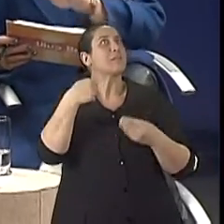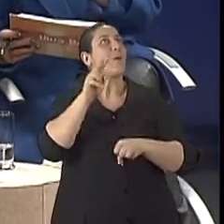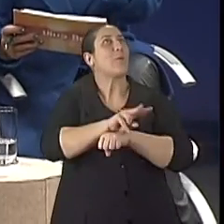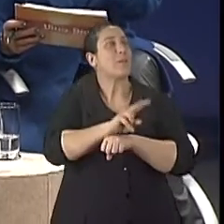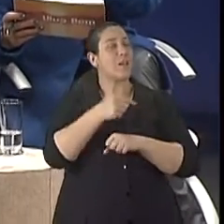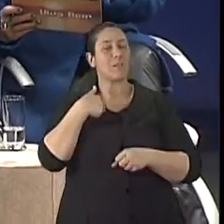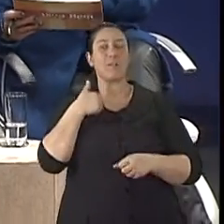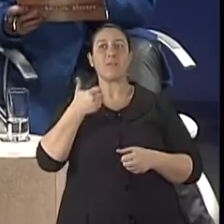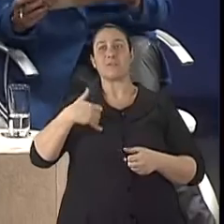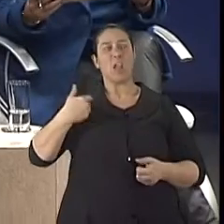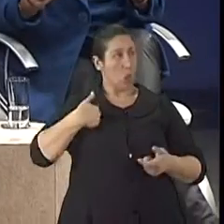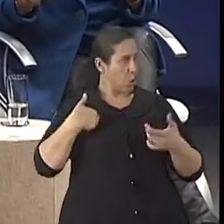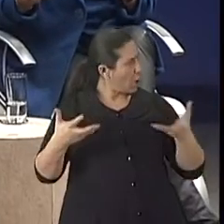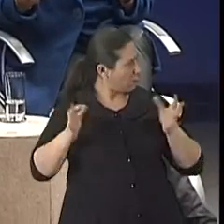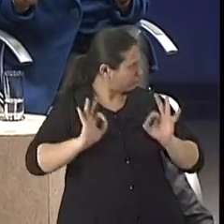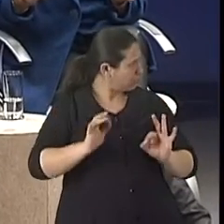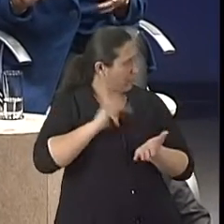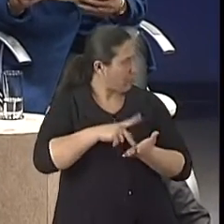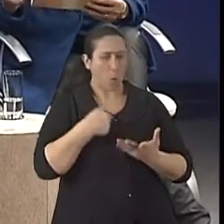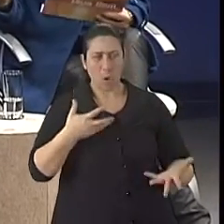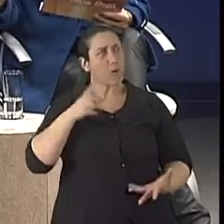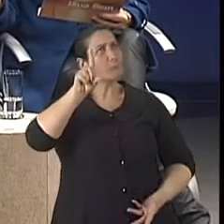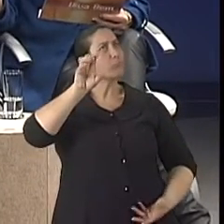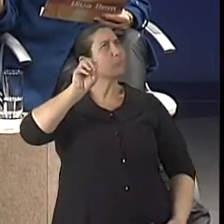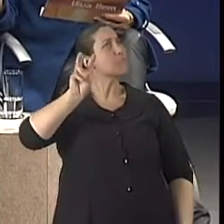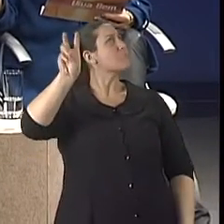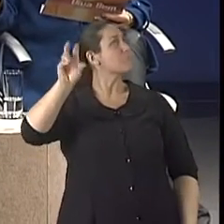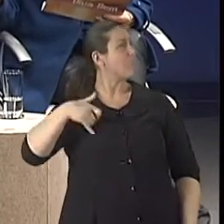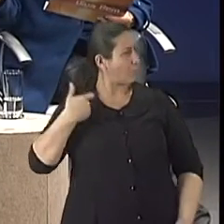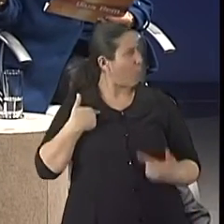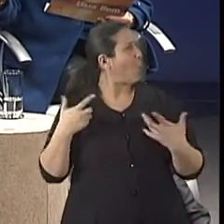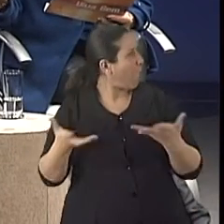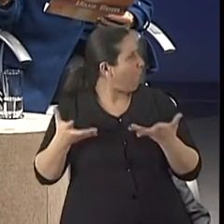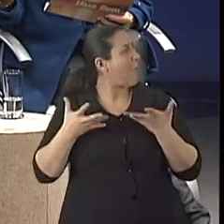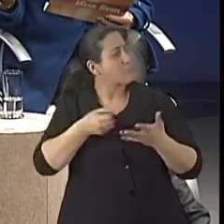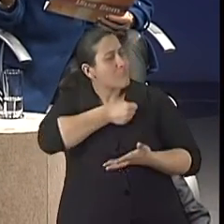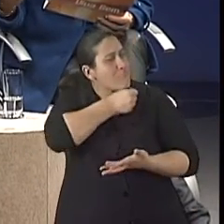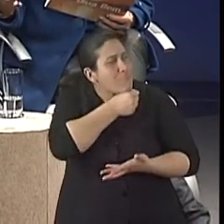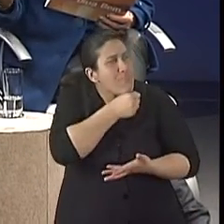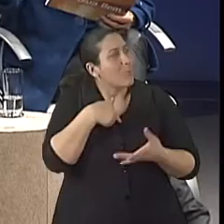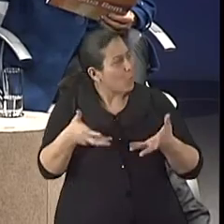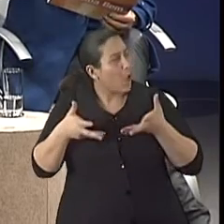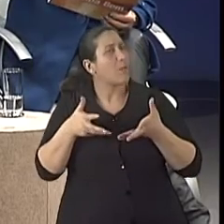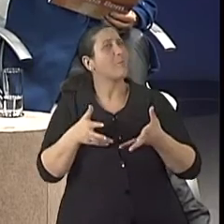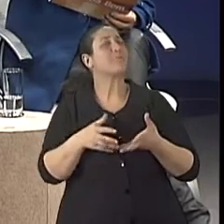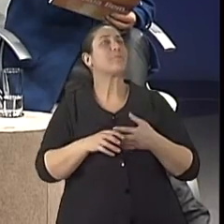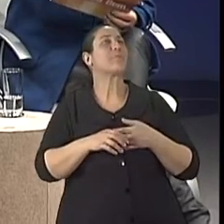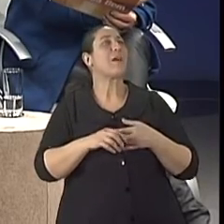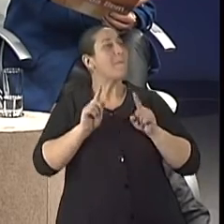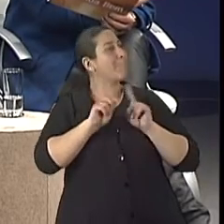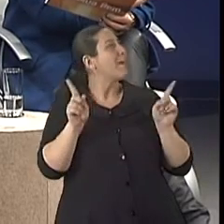chegar lá aos 105, mas quero chegar bem, né, Maria Cristina? Isso que é fundamental. E aí nós caímos naquela chamada